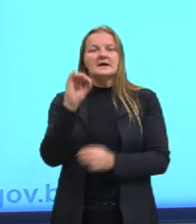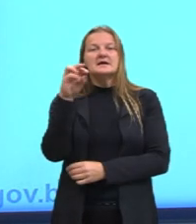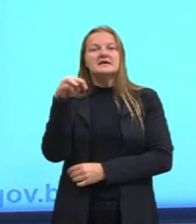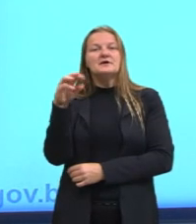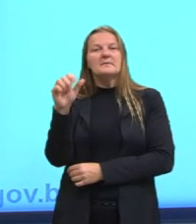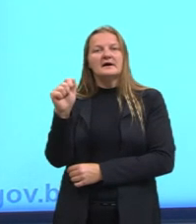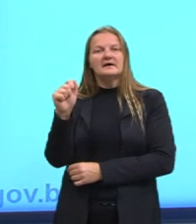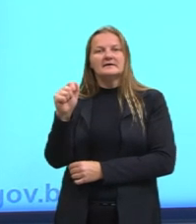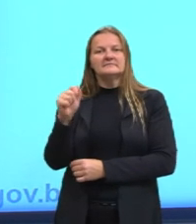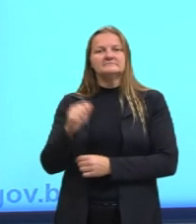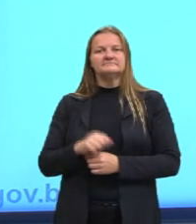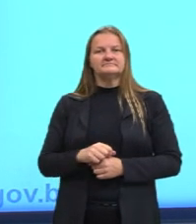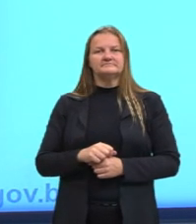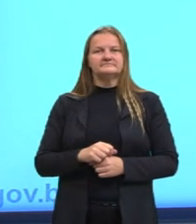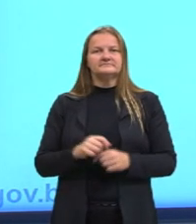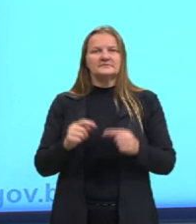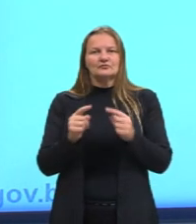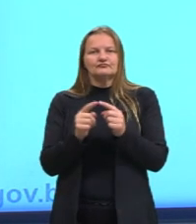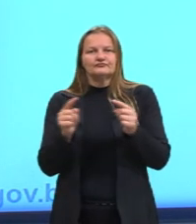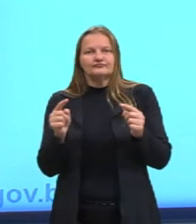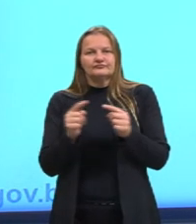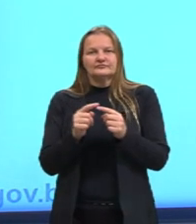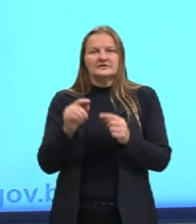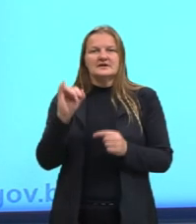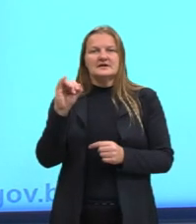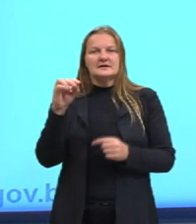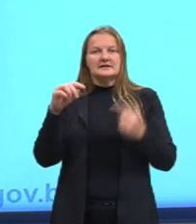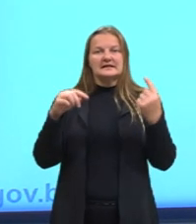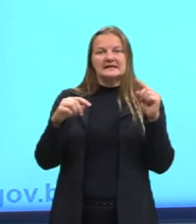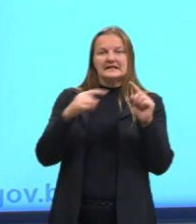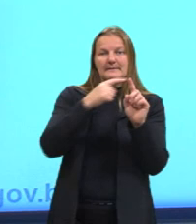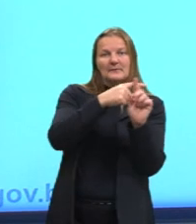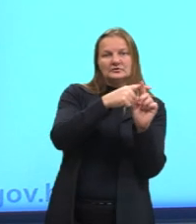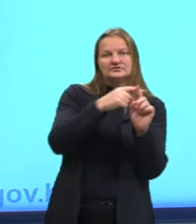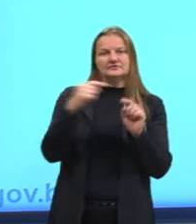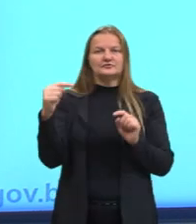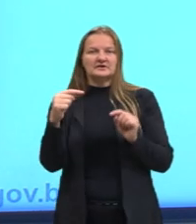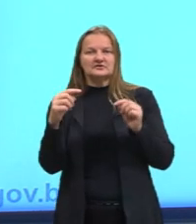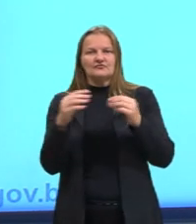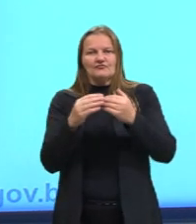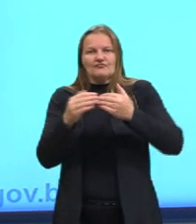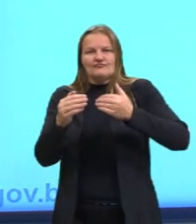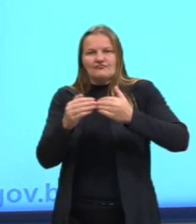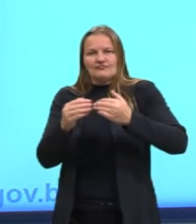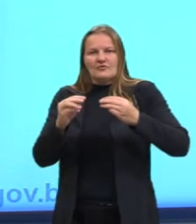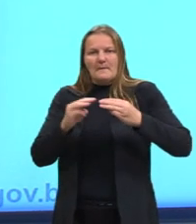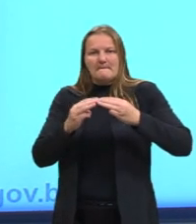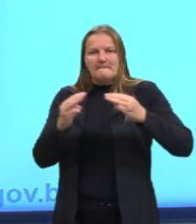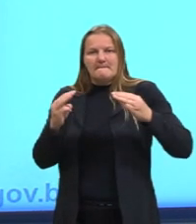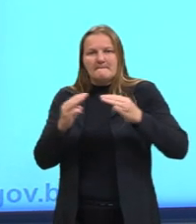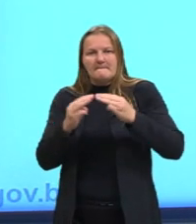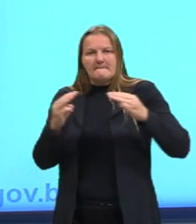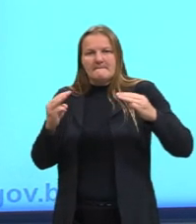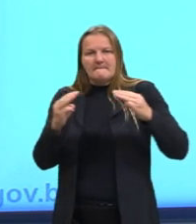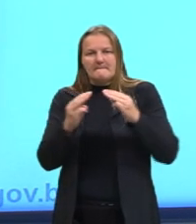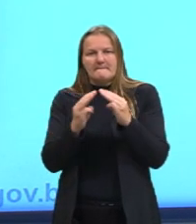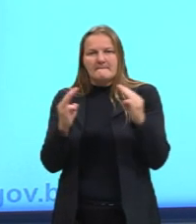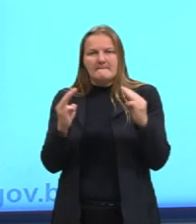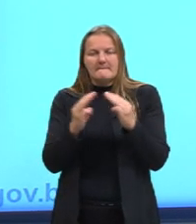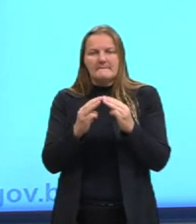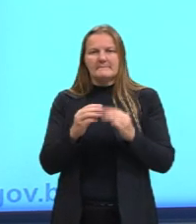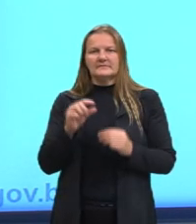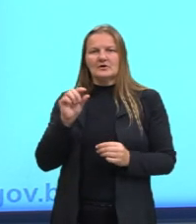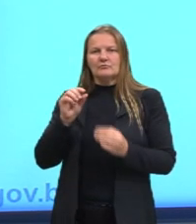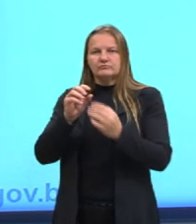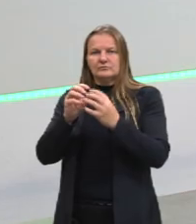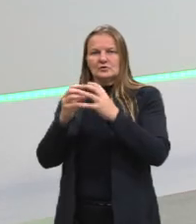geladeira, né? Ou quando a gente aproxima os ímãs, a gente consegue sentir alguma coisa ali, né? Quando eu estou aproximando o ímã da geladeira,